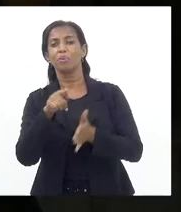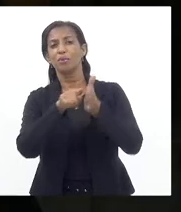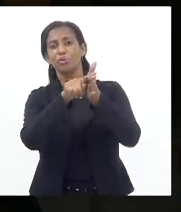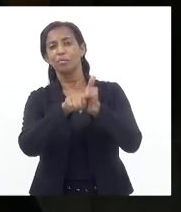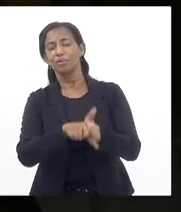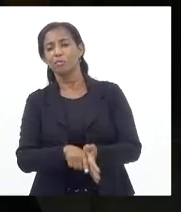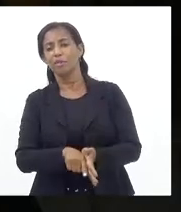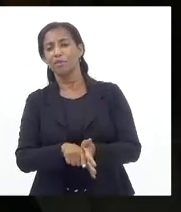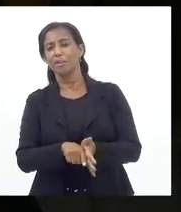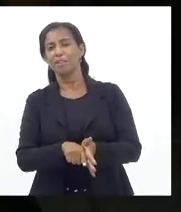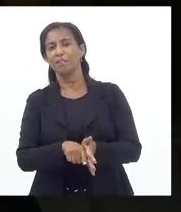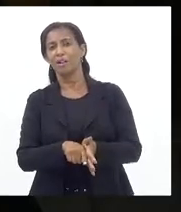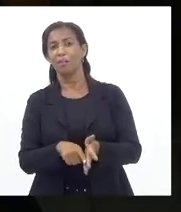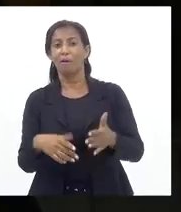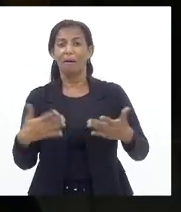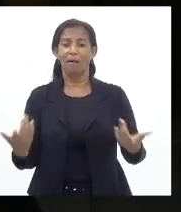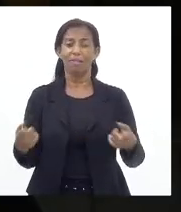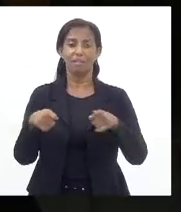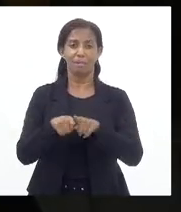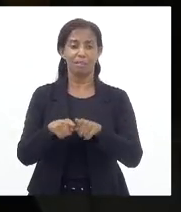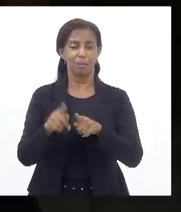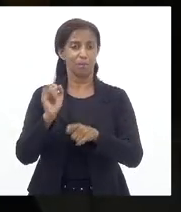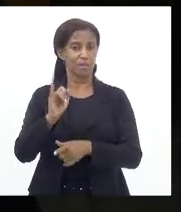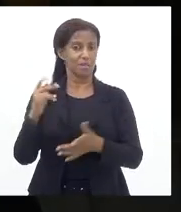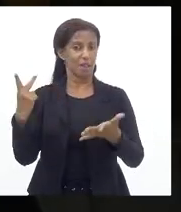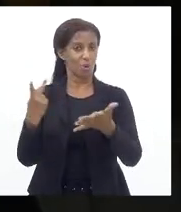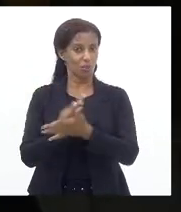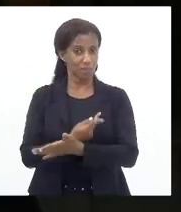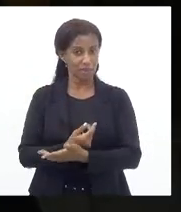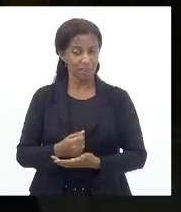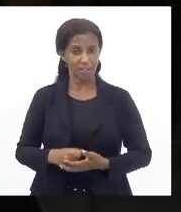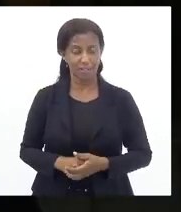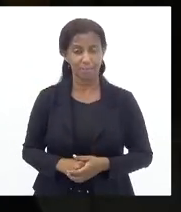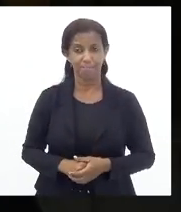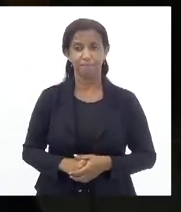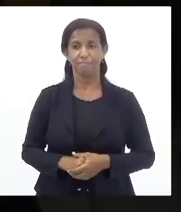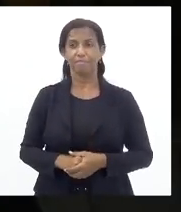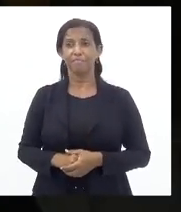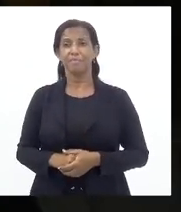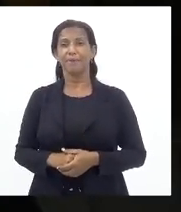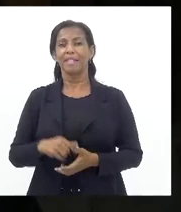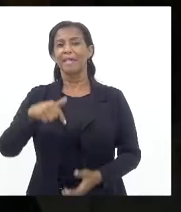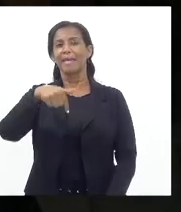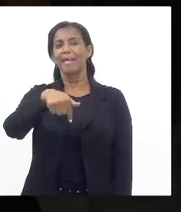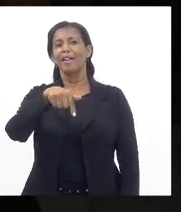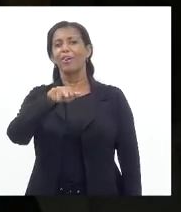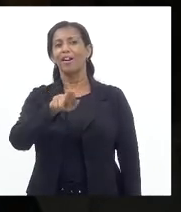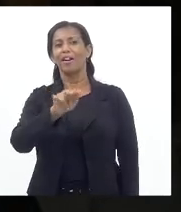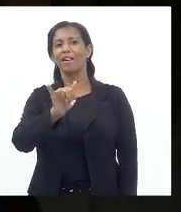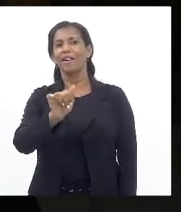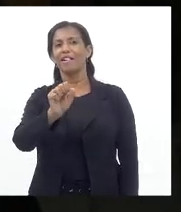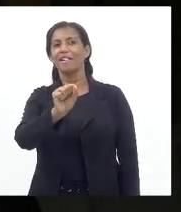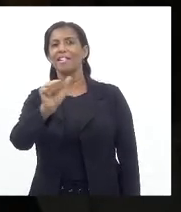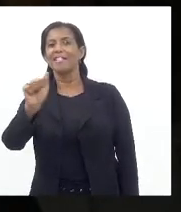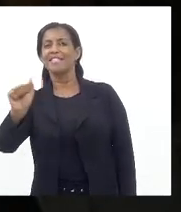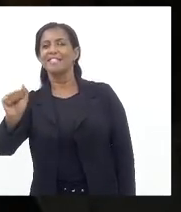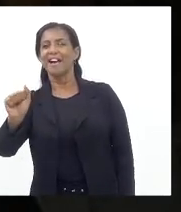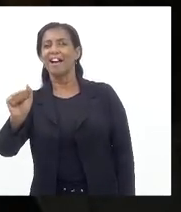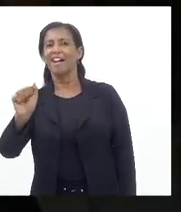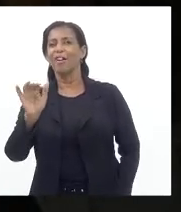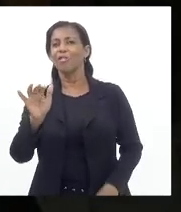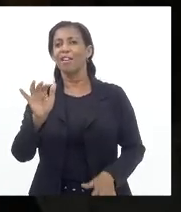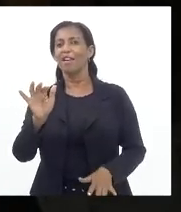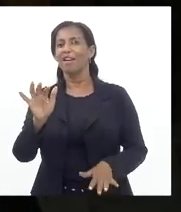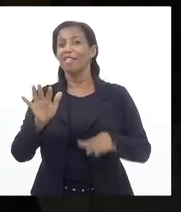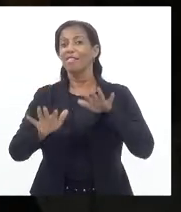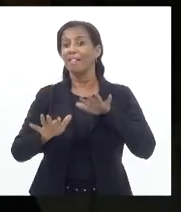cora Até porque se tivesse Quissá Quissá, deputada É sinônimo de talvez Não é por causa da senhora